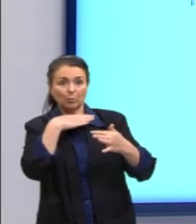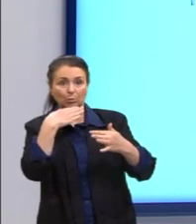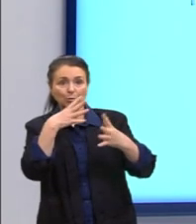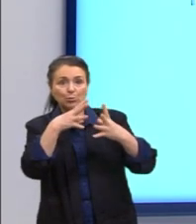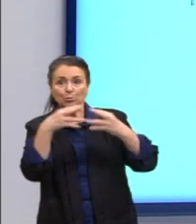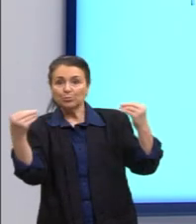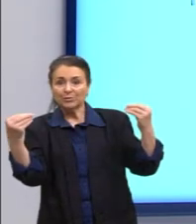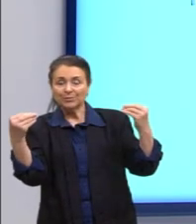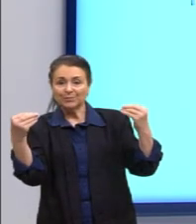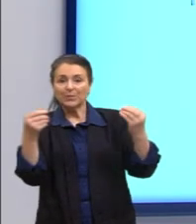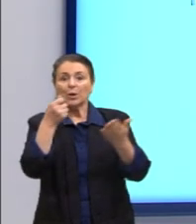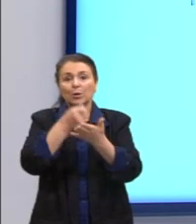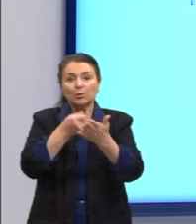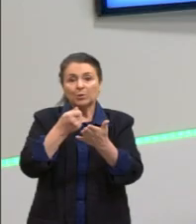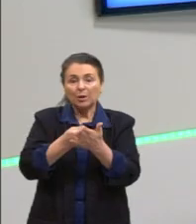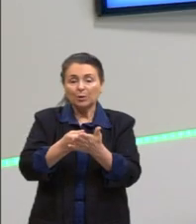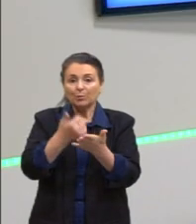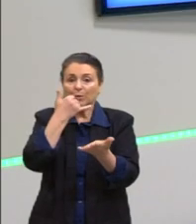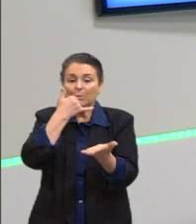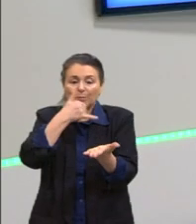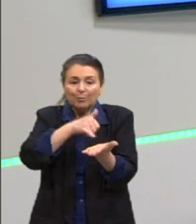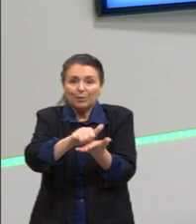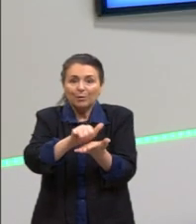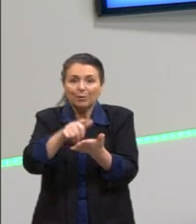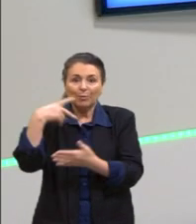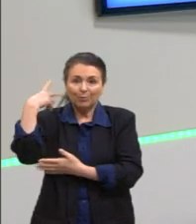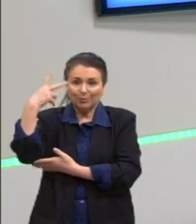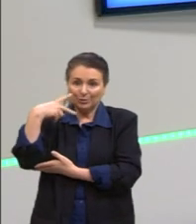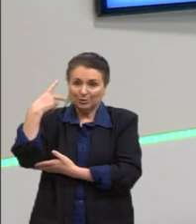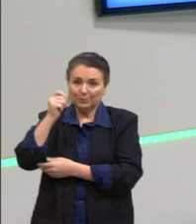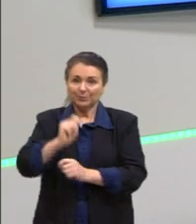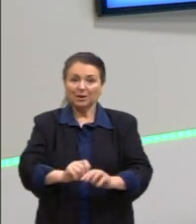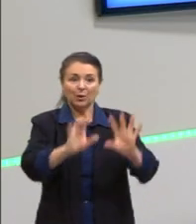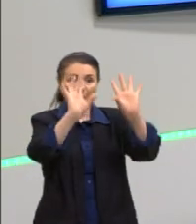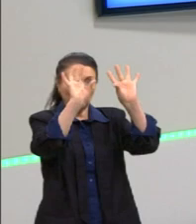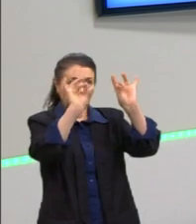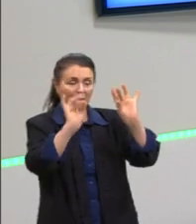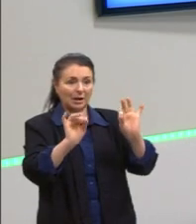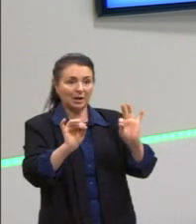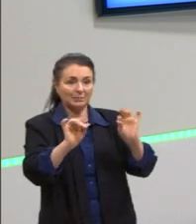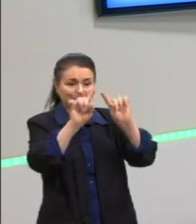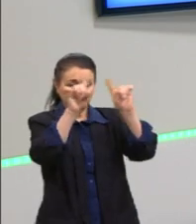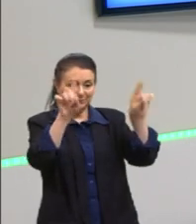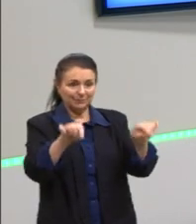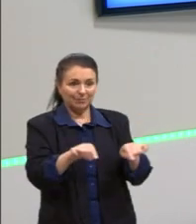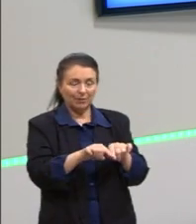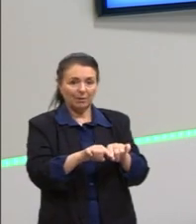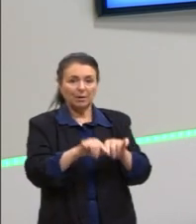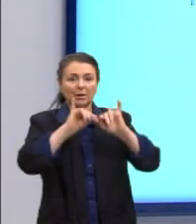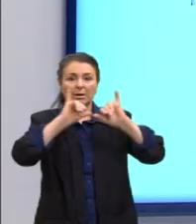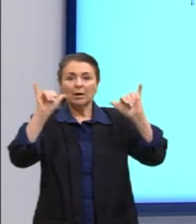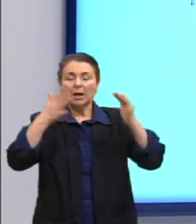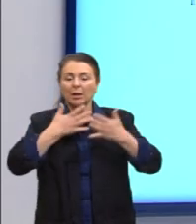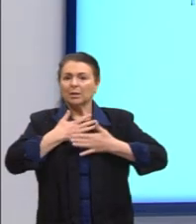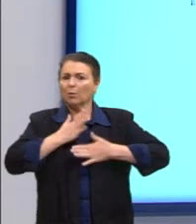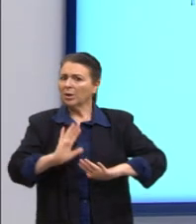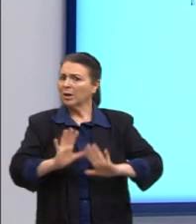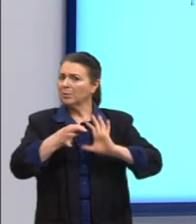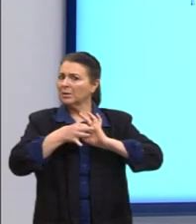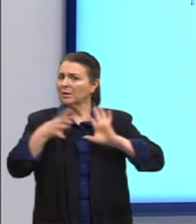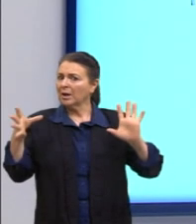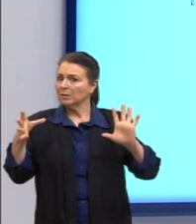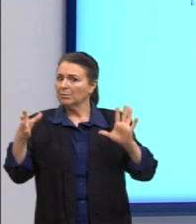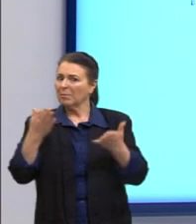Lutando pelo perdão político. E aqui, um cartaz dessa campanha pela anistia. Não queremos liberdade pela